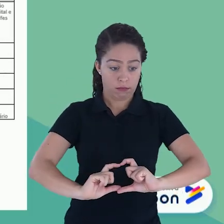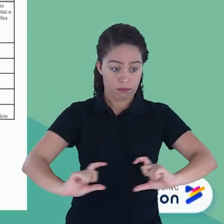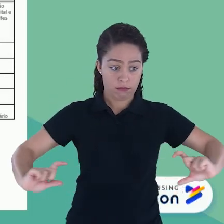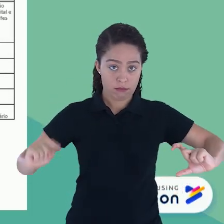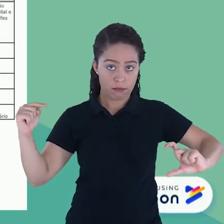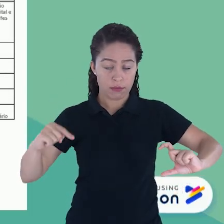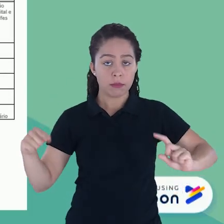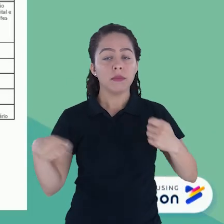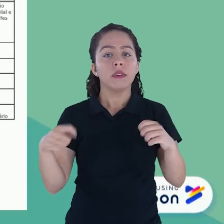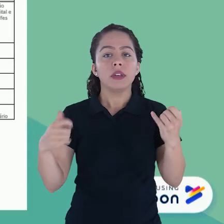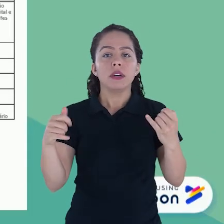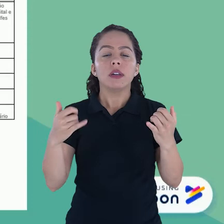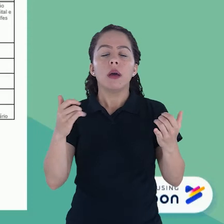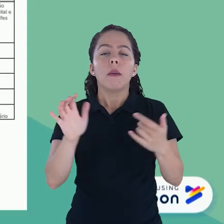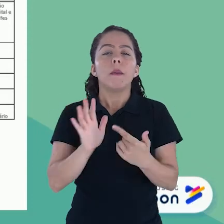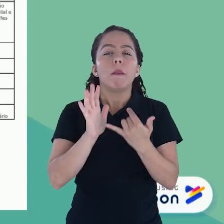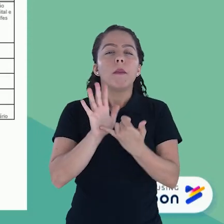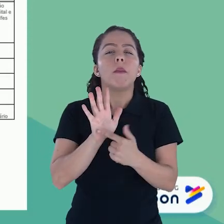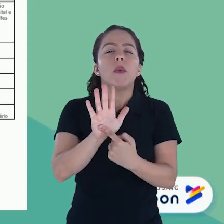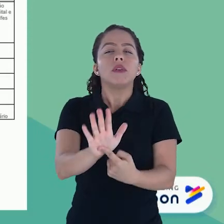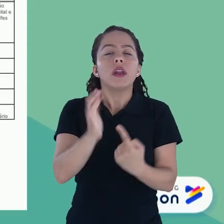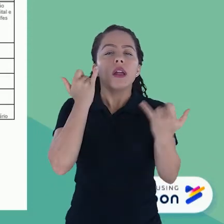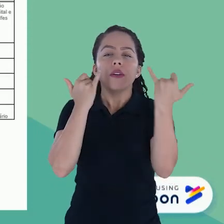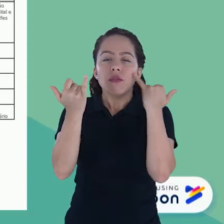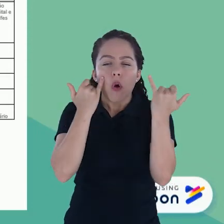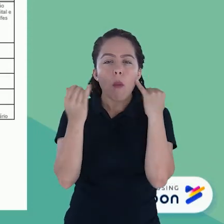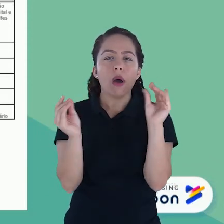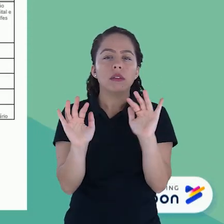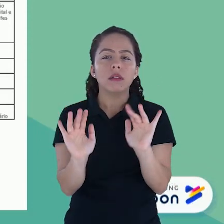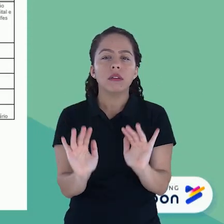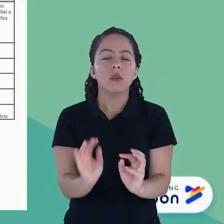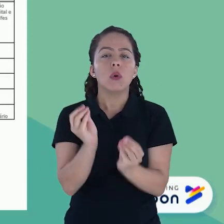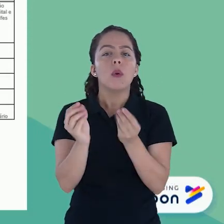Neste campo, devem ser preenchidas as ocorrências do dia